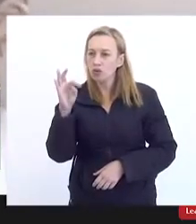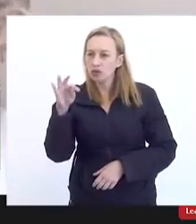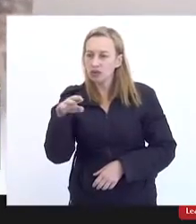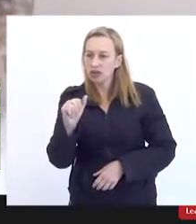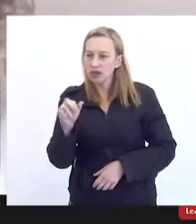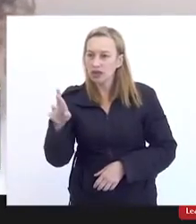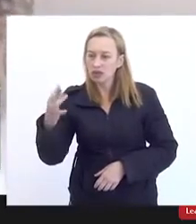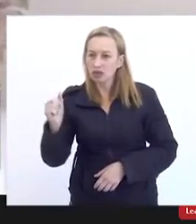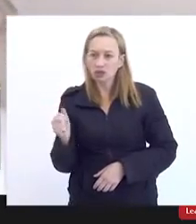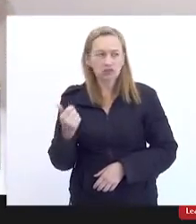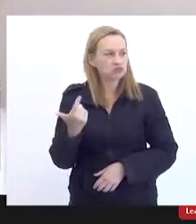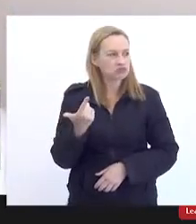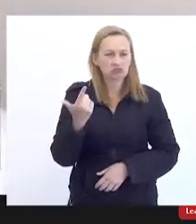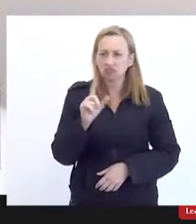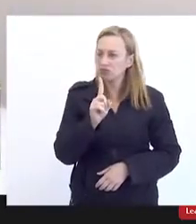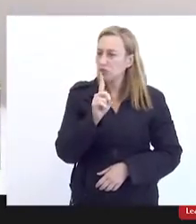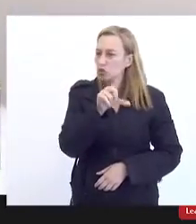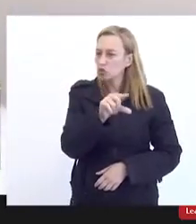público-privada